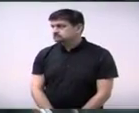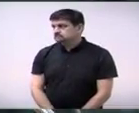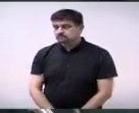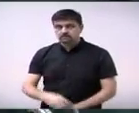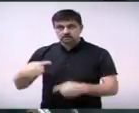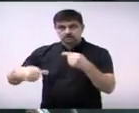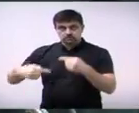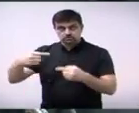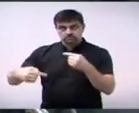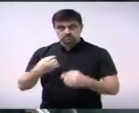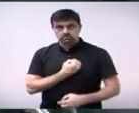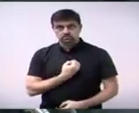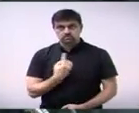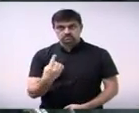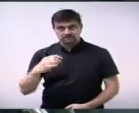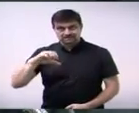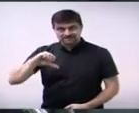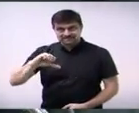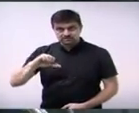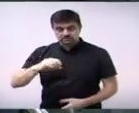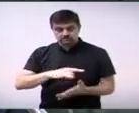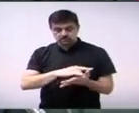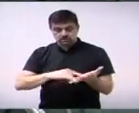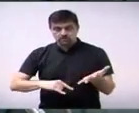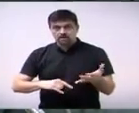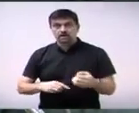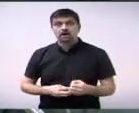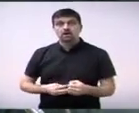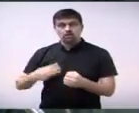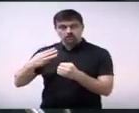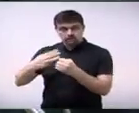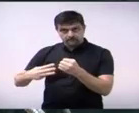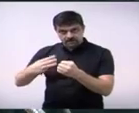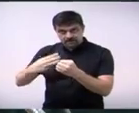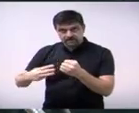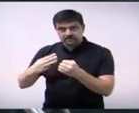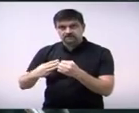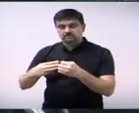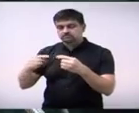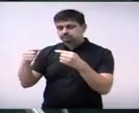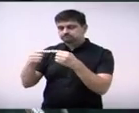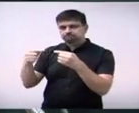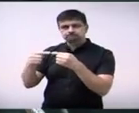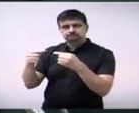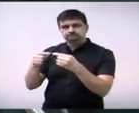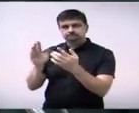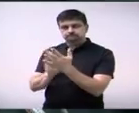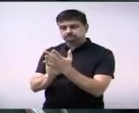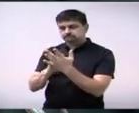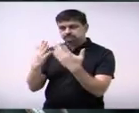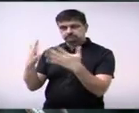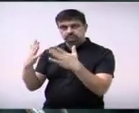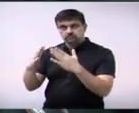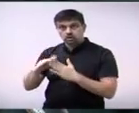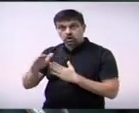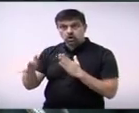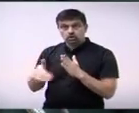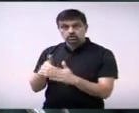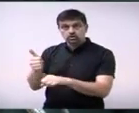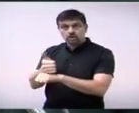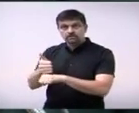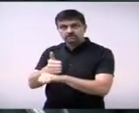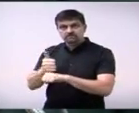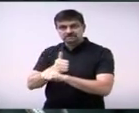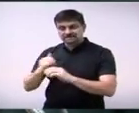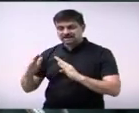Dezenove, do vereador Marquinhos da Bola, congratulando-se com todos os corretores do município de Paulínia,